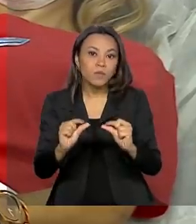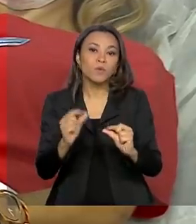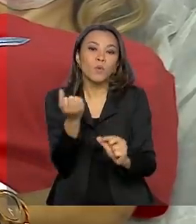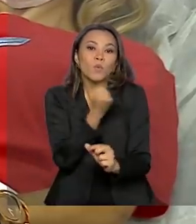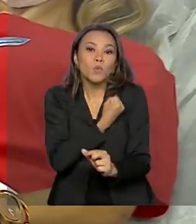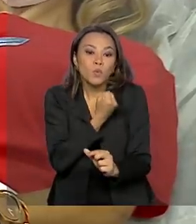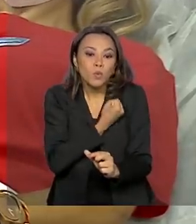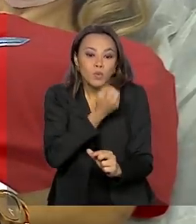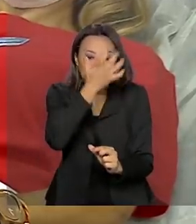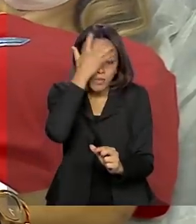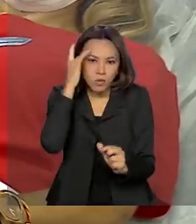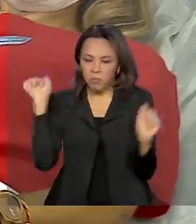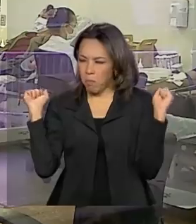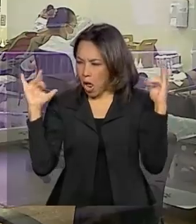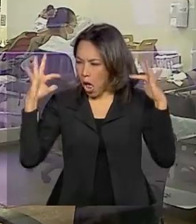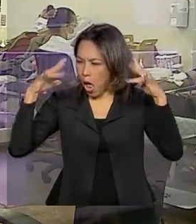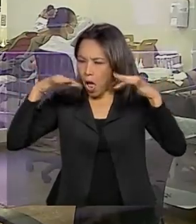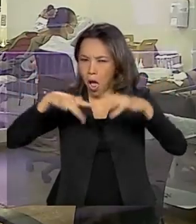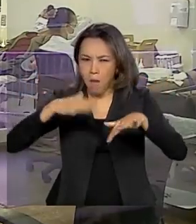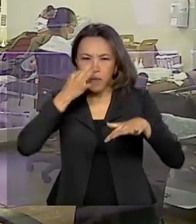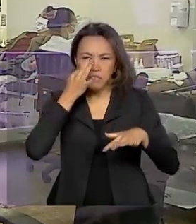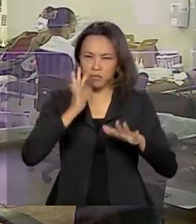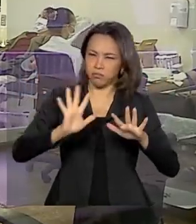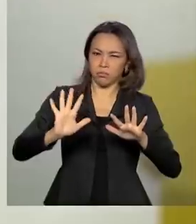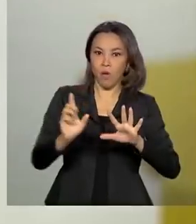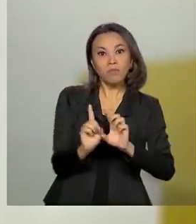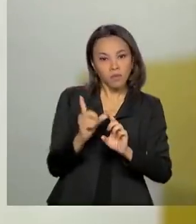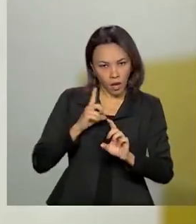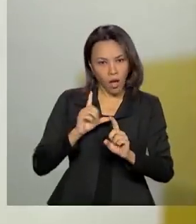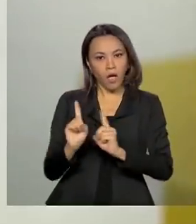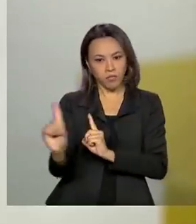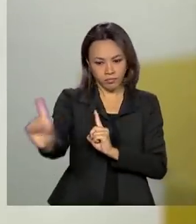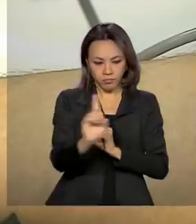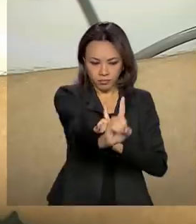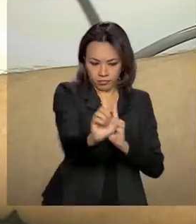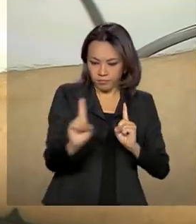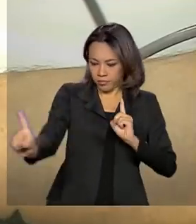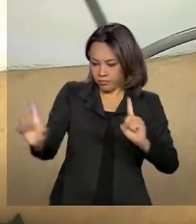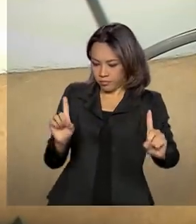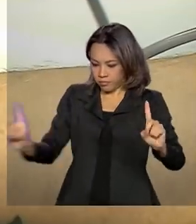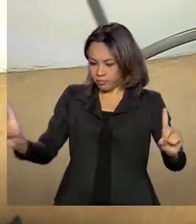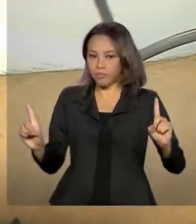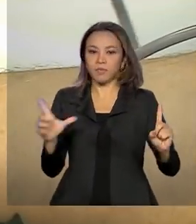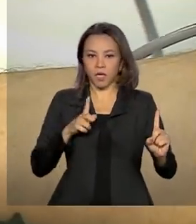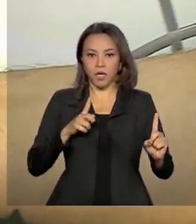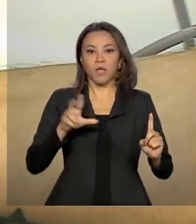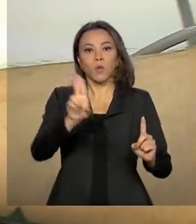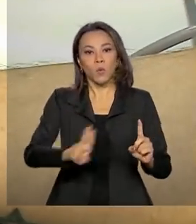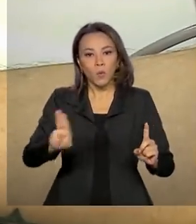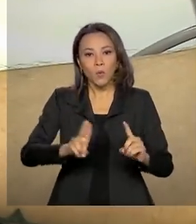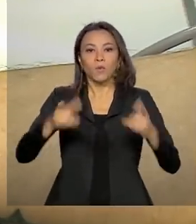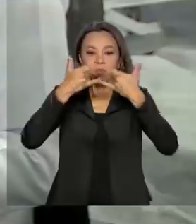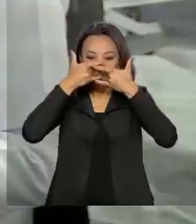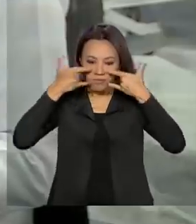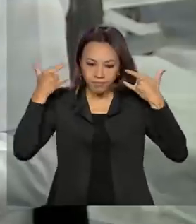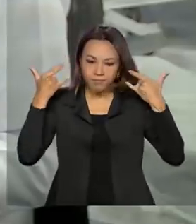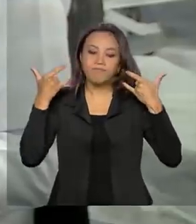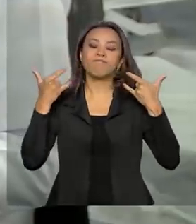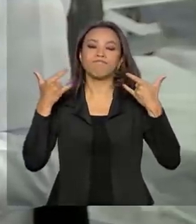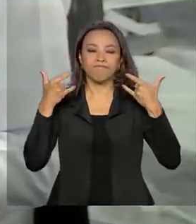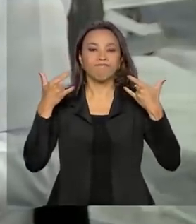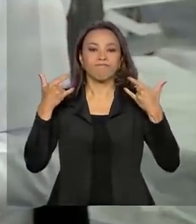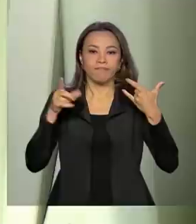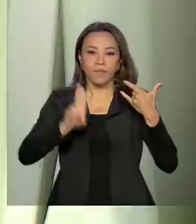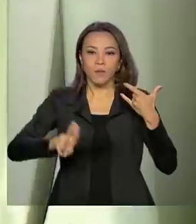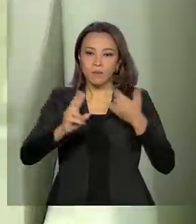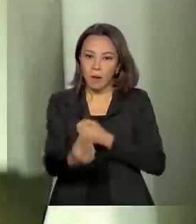presentes no Hemocentro o tempo todo. Há distanciamento nas salas de espera, todo mundo usando equipamento de proteção individual, de forma